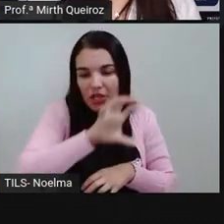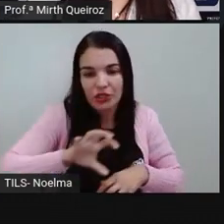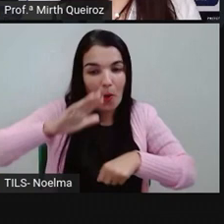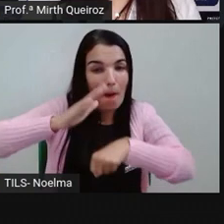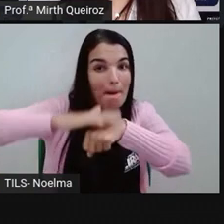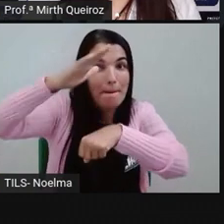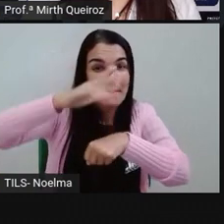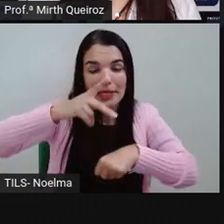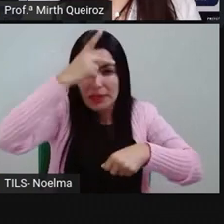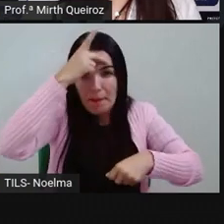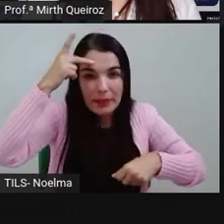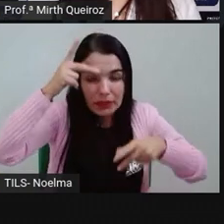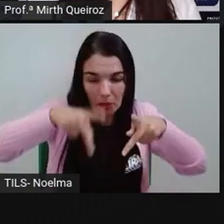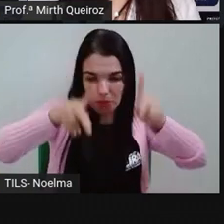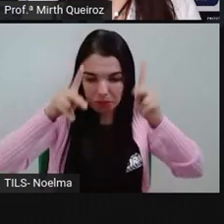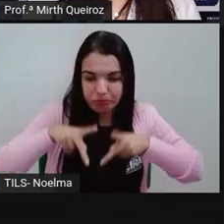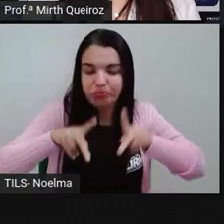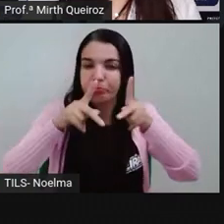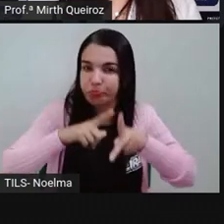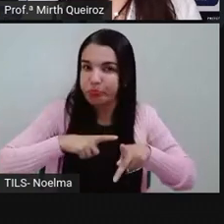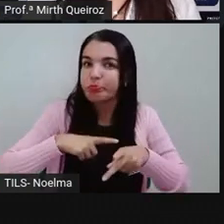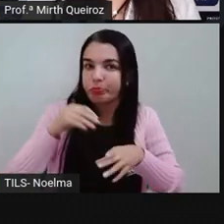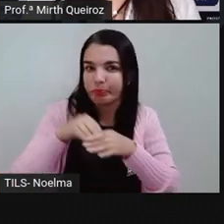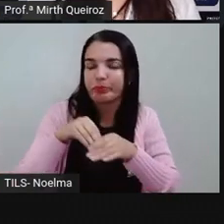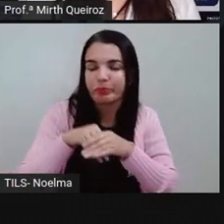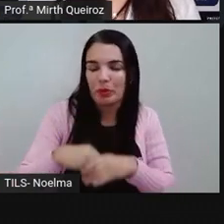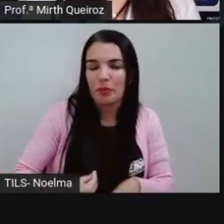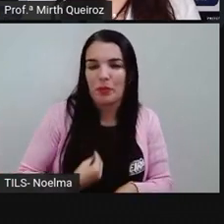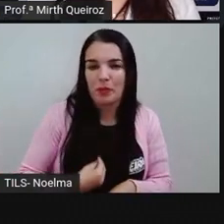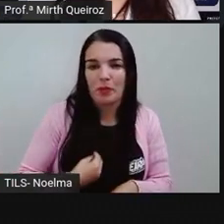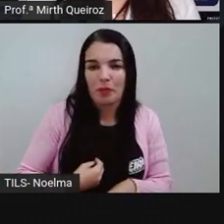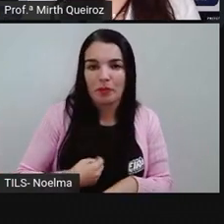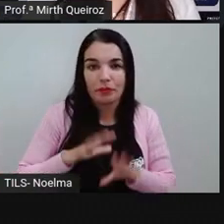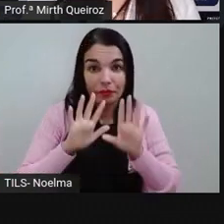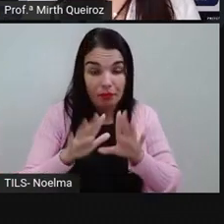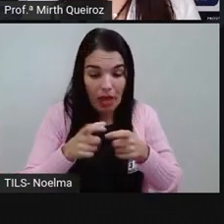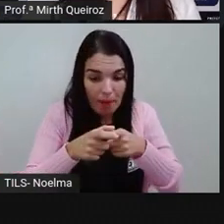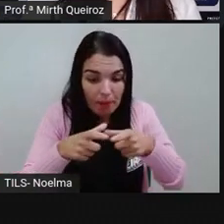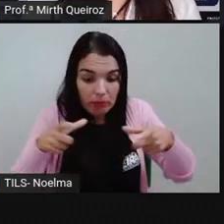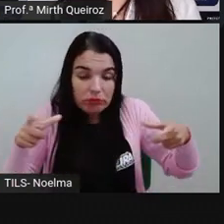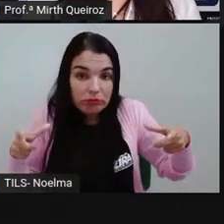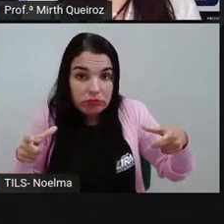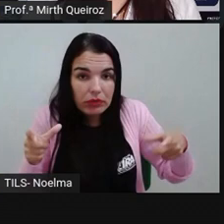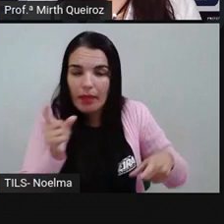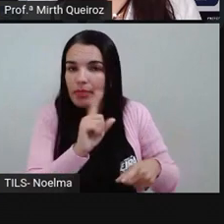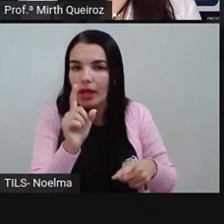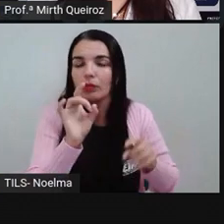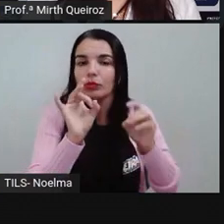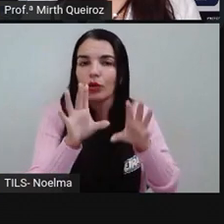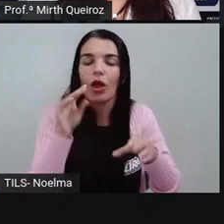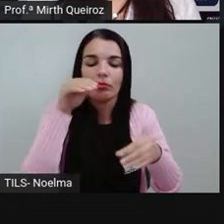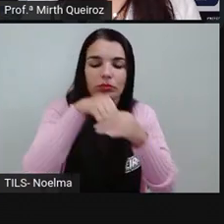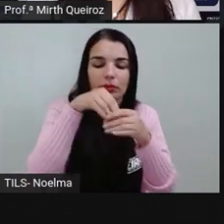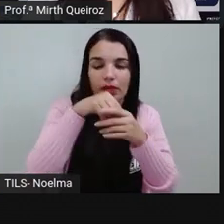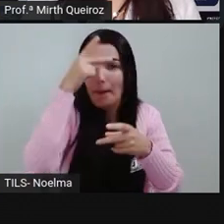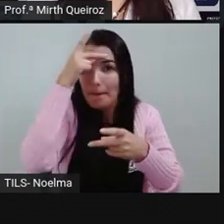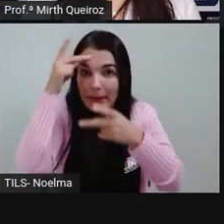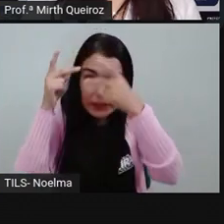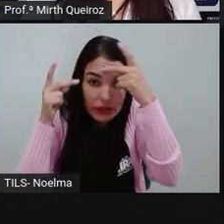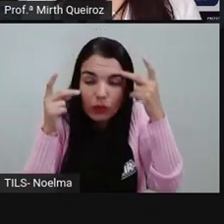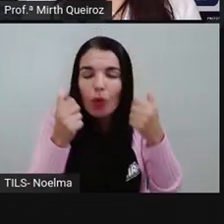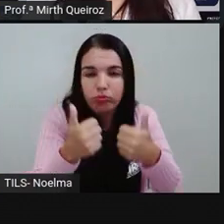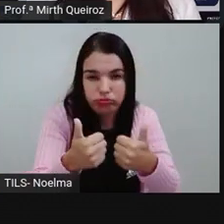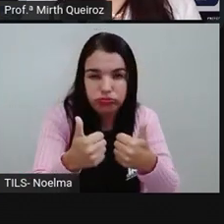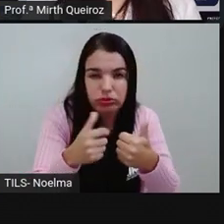mais populosa do Brasil. É extensão territorial? Não. É em quantidade de pessoas, certo?